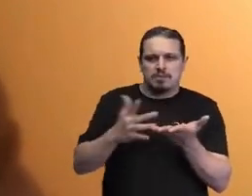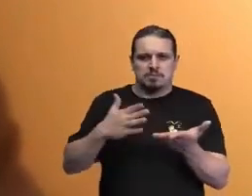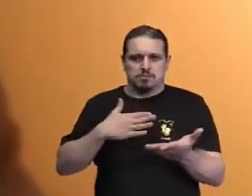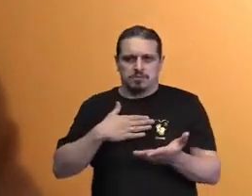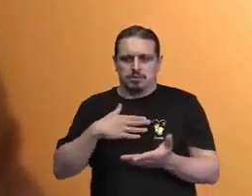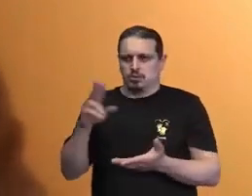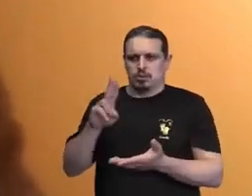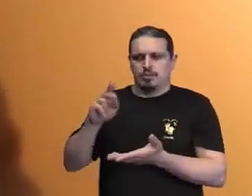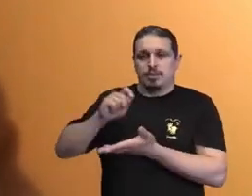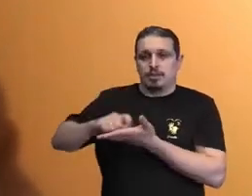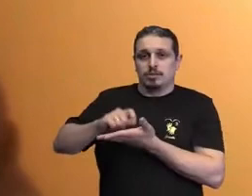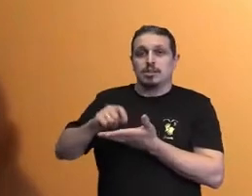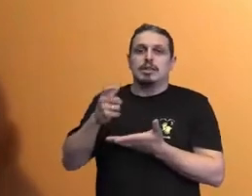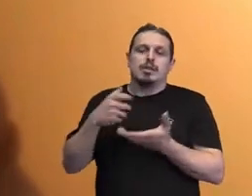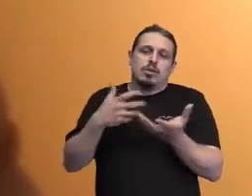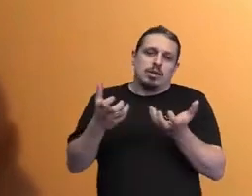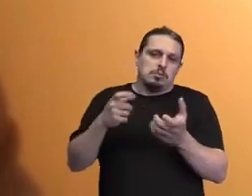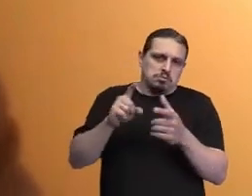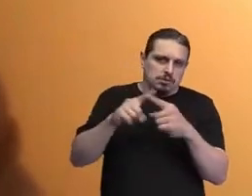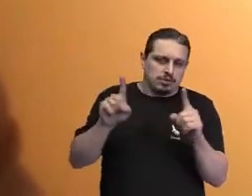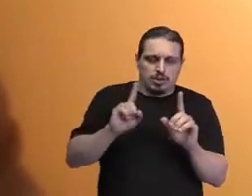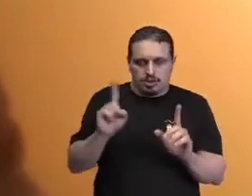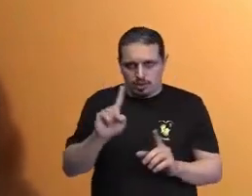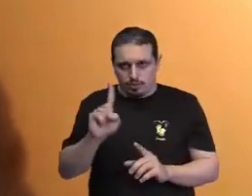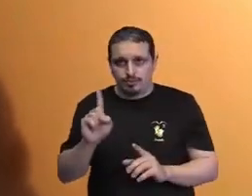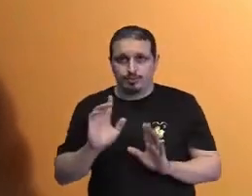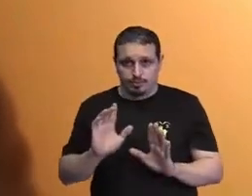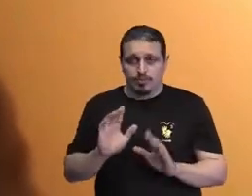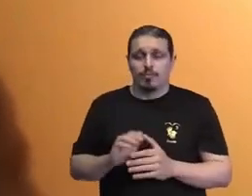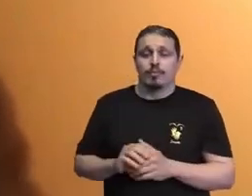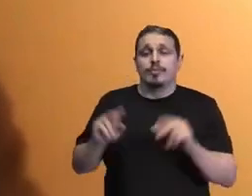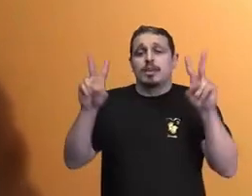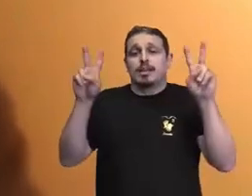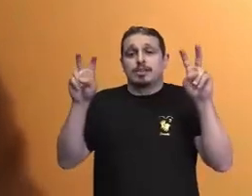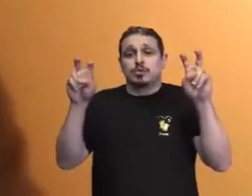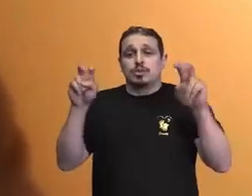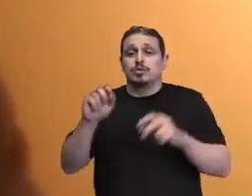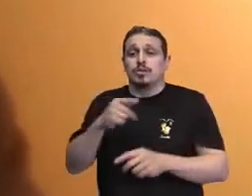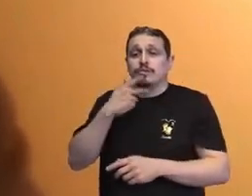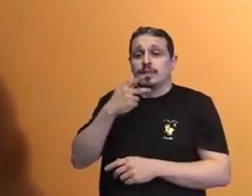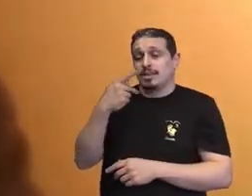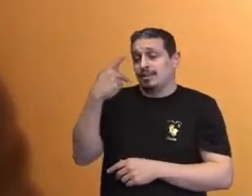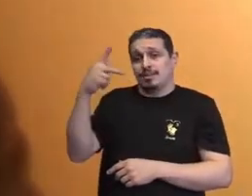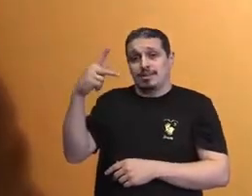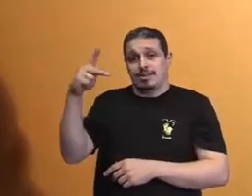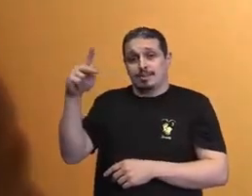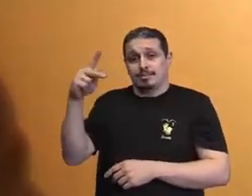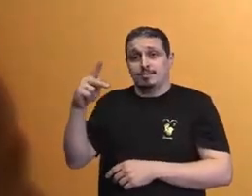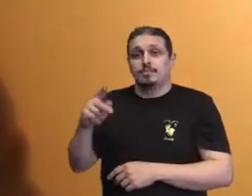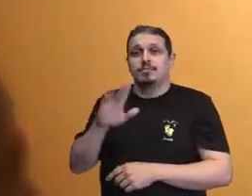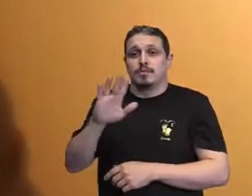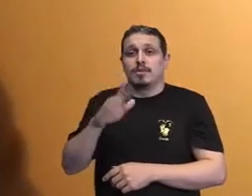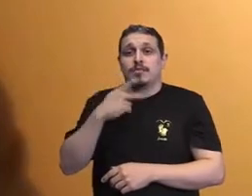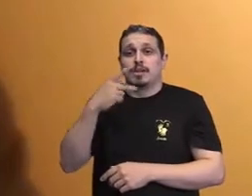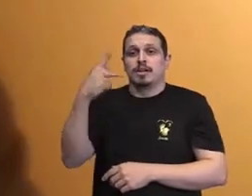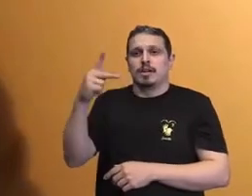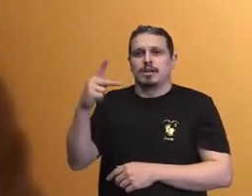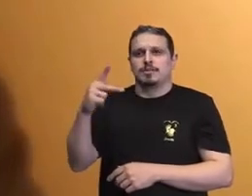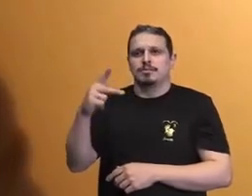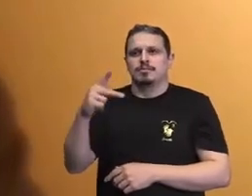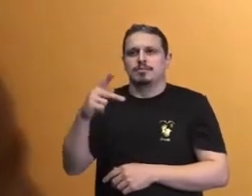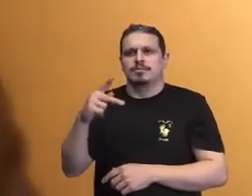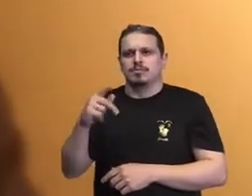gostaria que eu fosse, ela não tem um autor direto. É uma frase que vem desde o passado, que diz que o impossível não é um fato,